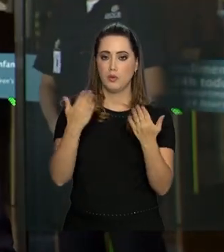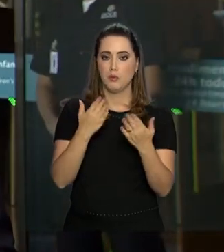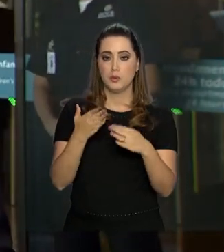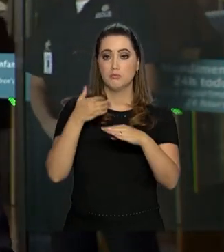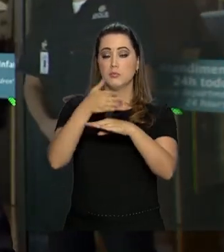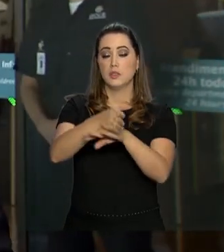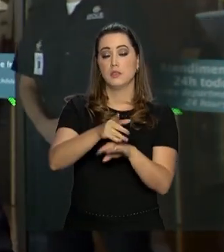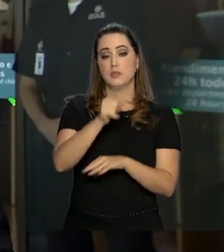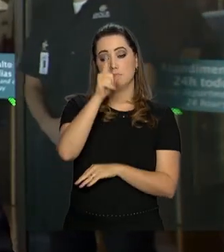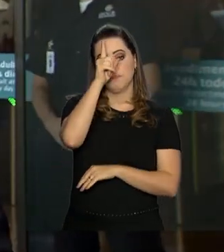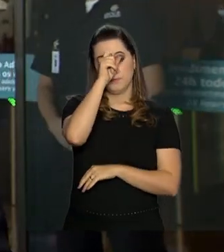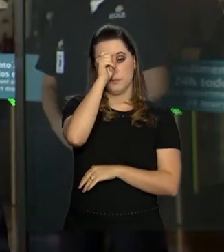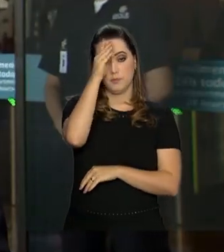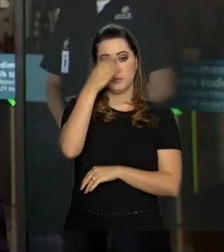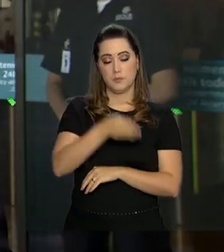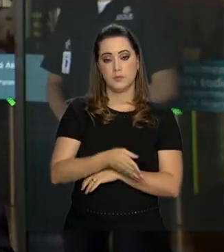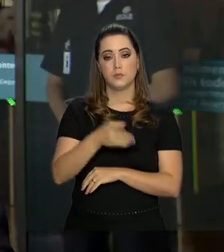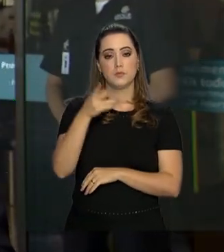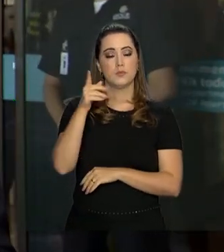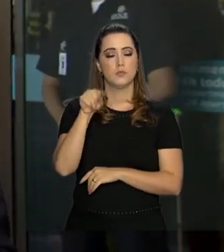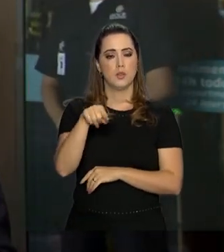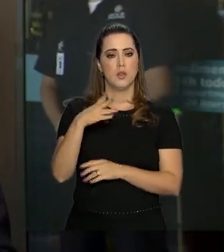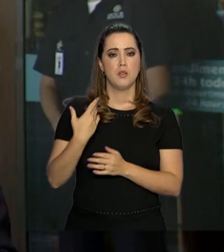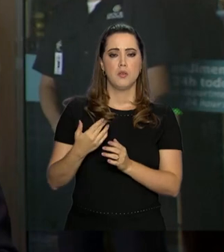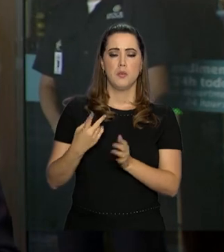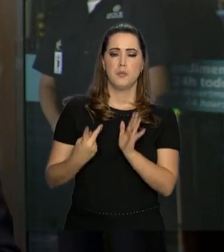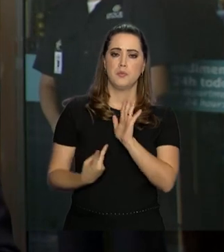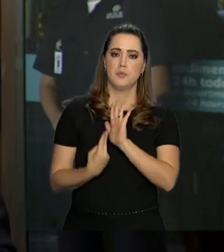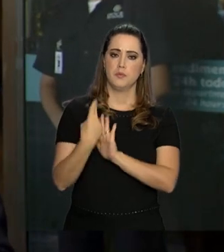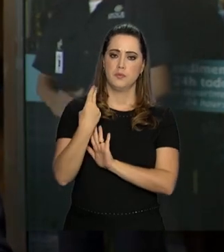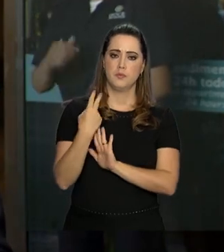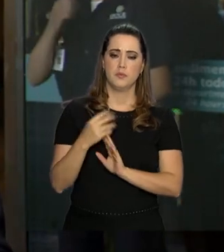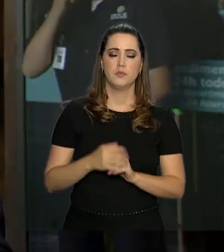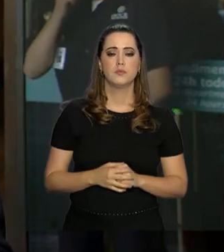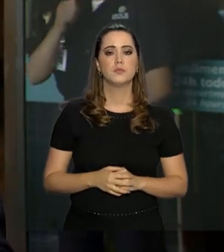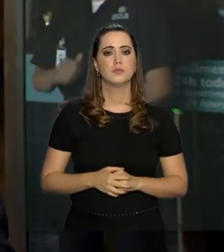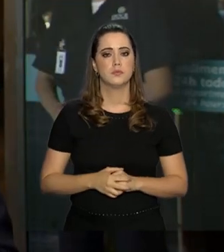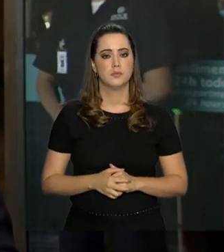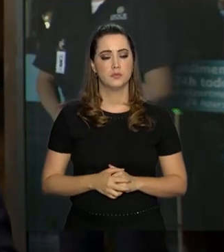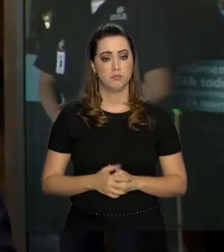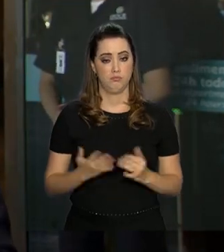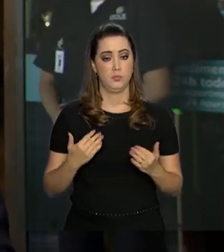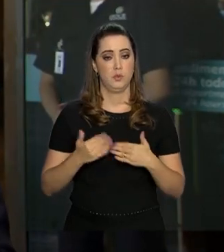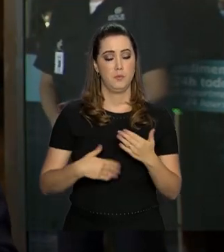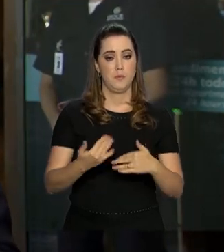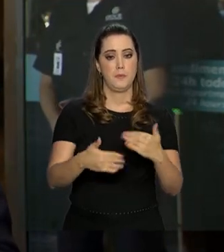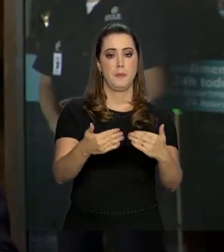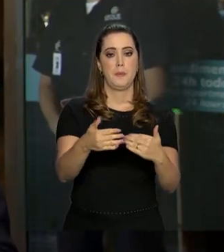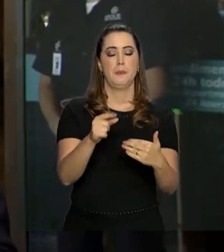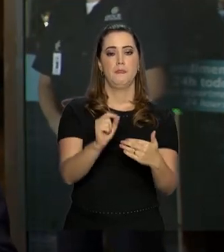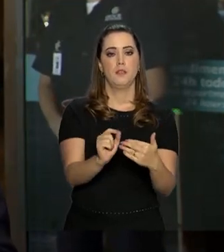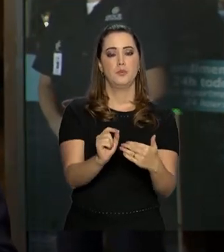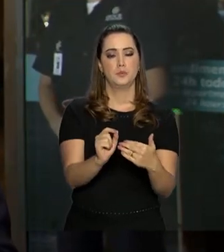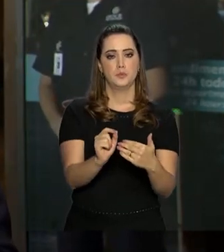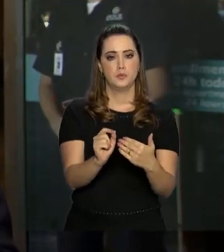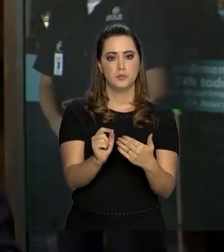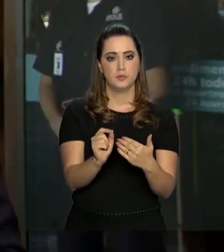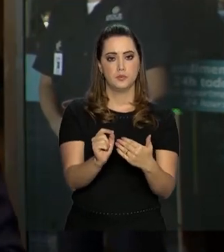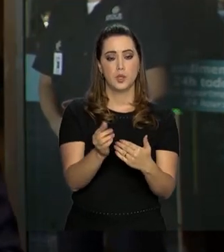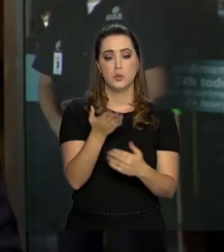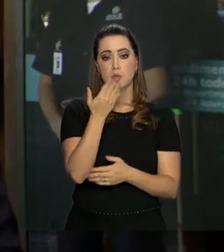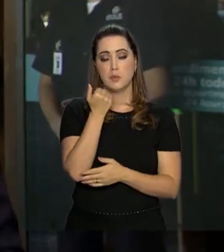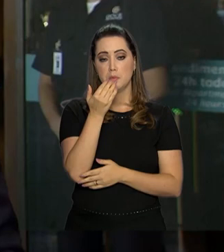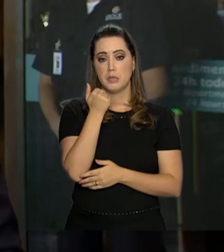internado aqui no Hospital Albert Einstein, para a realização dessa cirurgia. Ele permanece recebendo